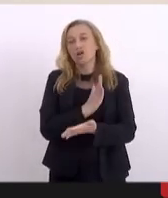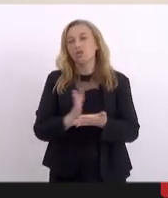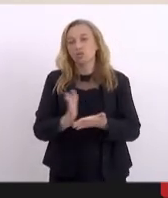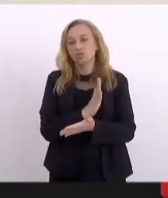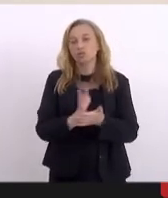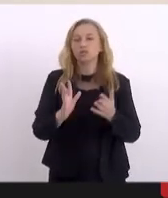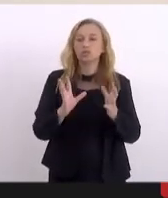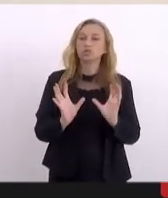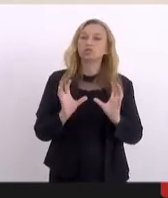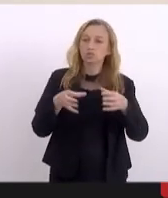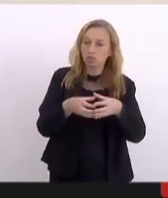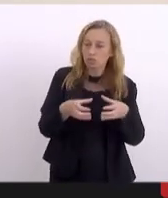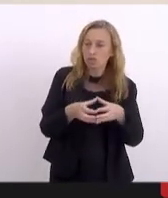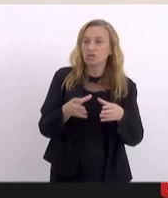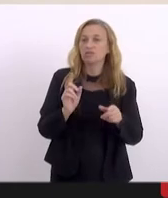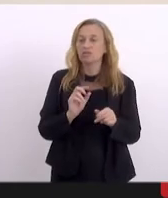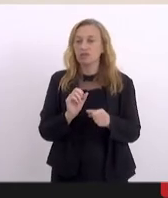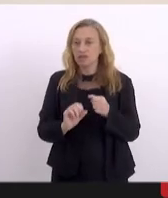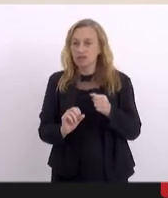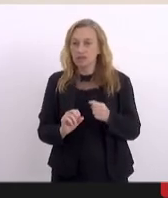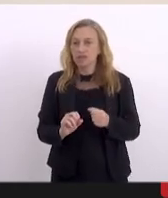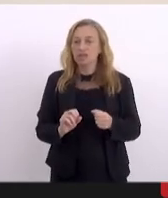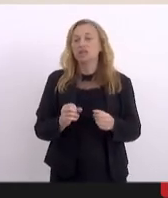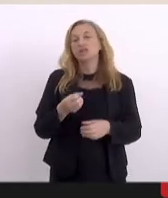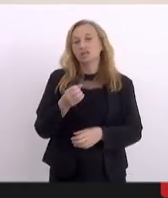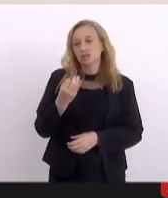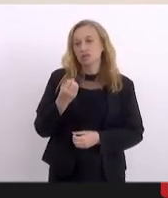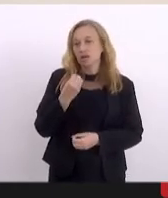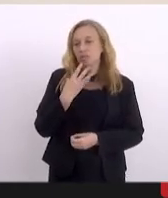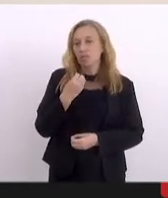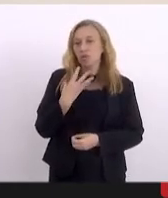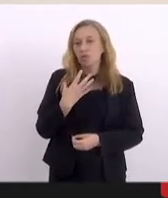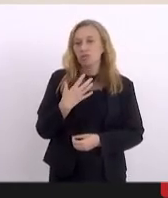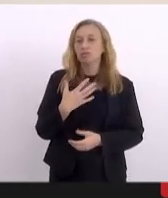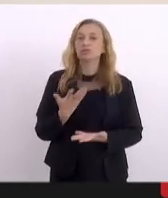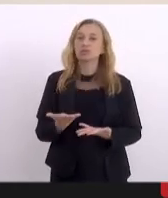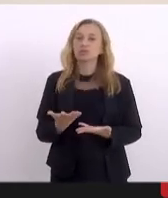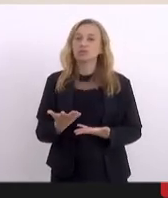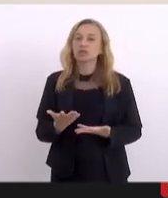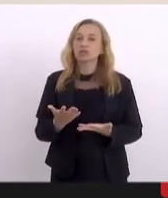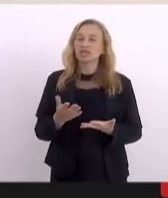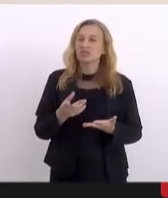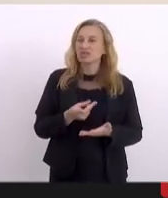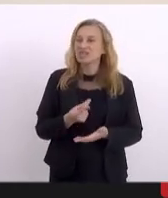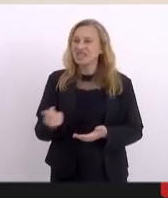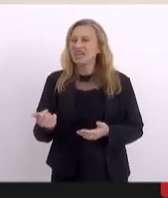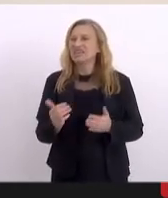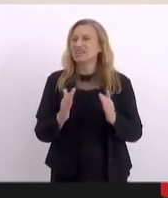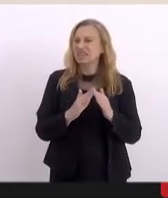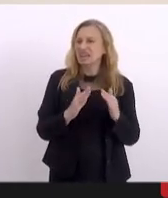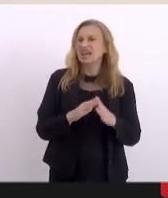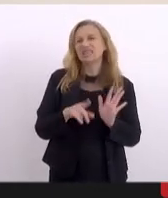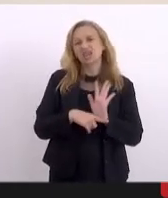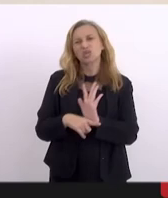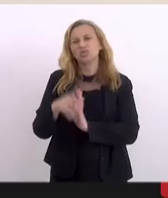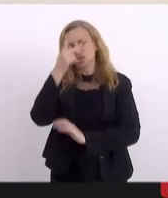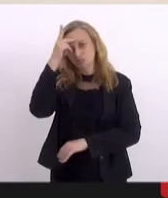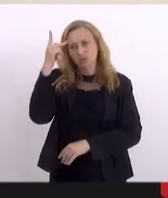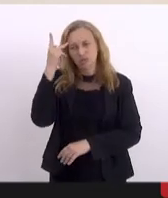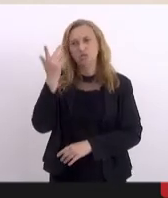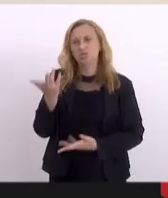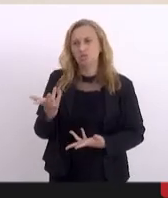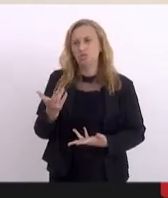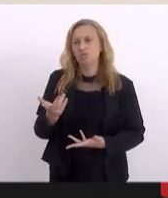comissões, vinha fazendo, e dá super certo, até a questão da mobilidade das pessoas, facilita, a